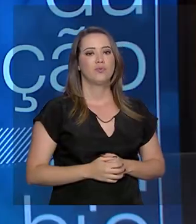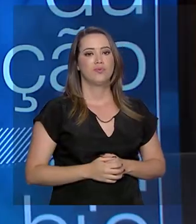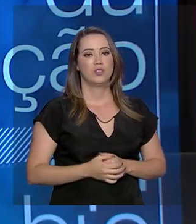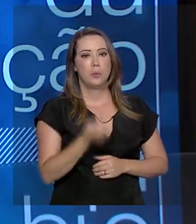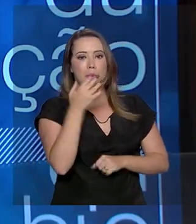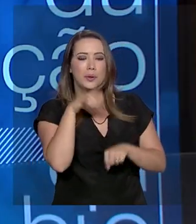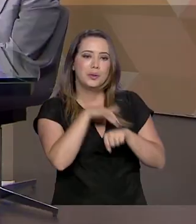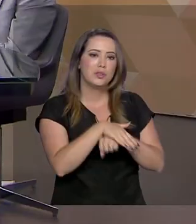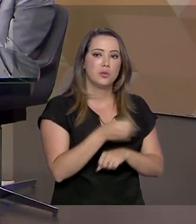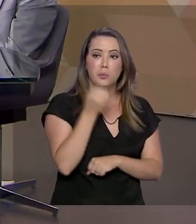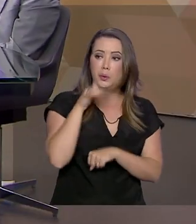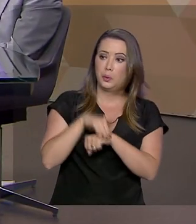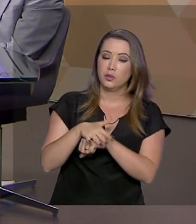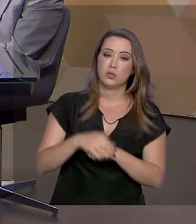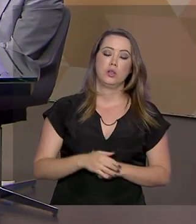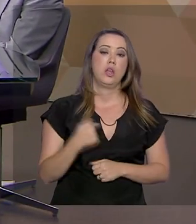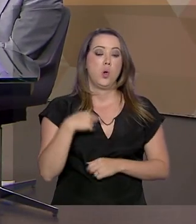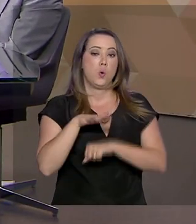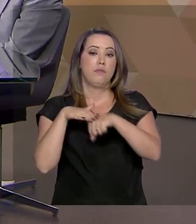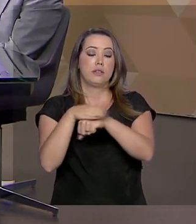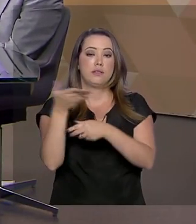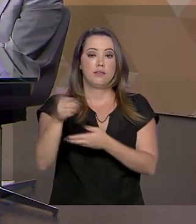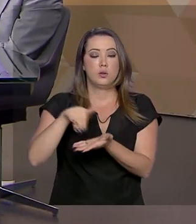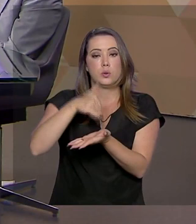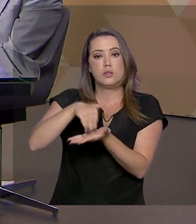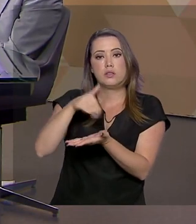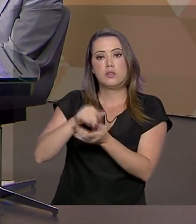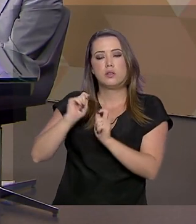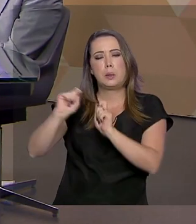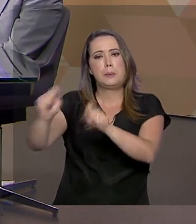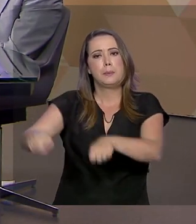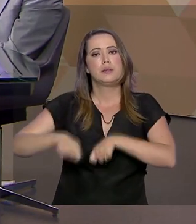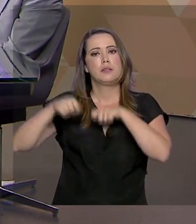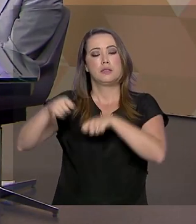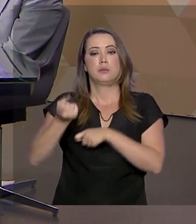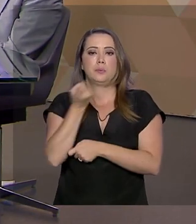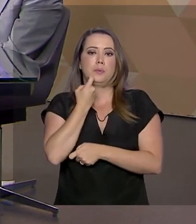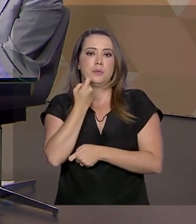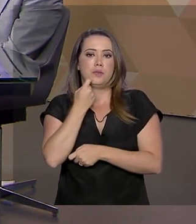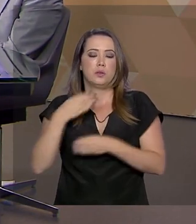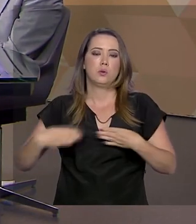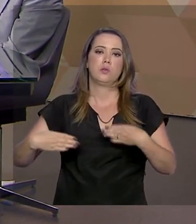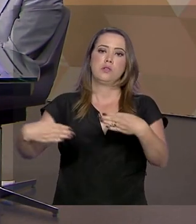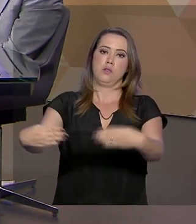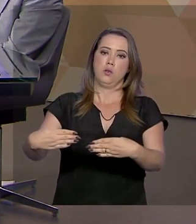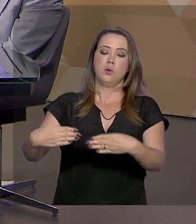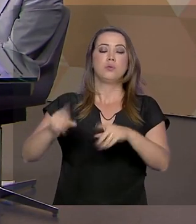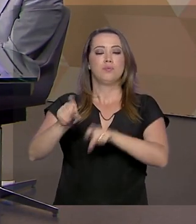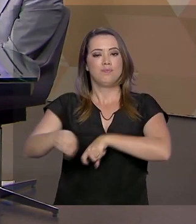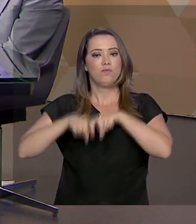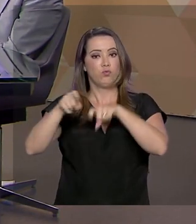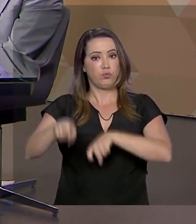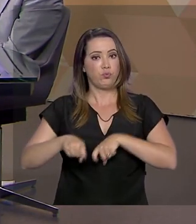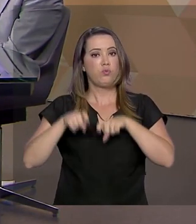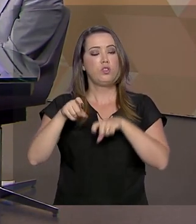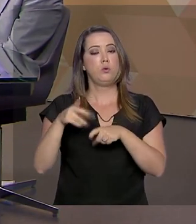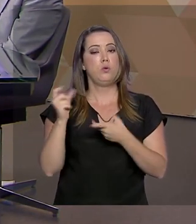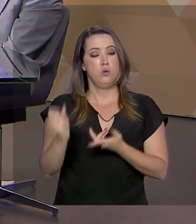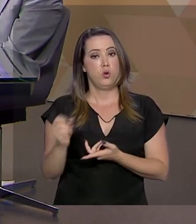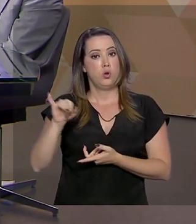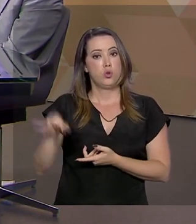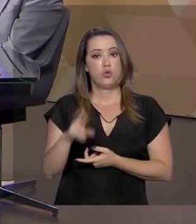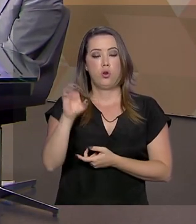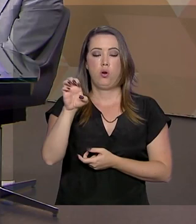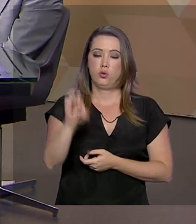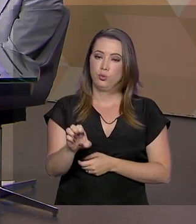ótima noite. Boa noite. Eu conversei aqui com o secretário da Pesca e Aquicultura do Ministério da Agricultura, Pecuária e Abastecimento,